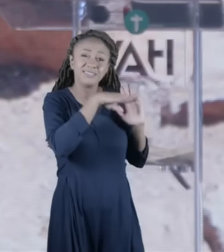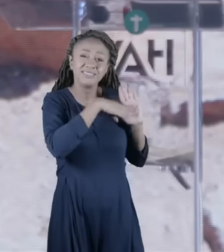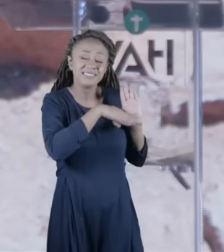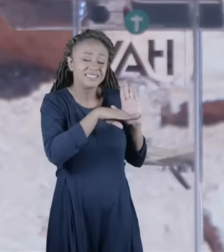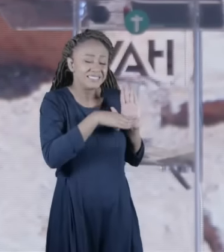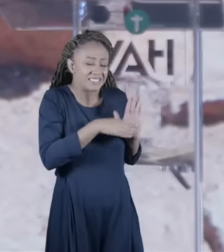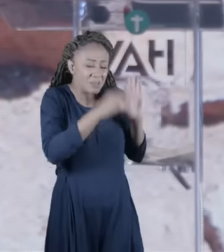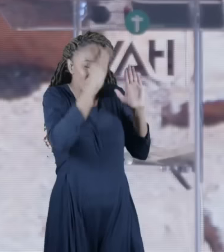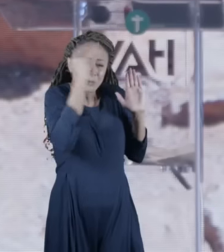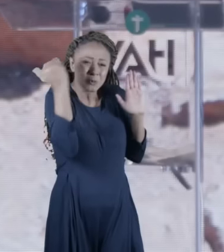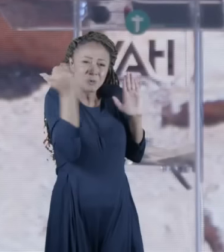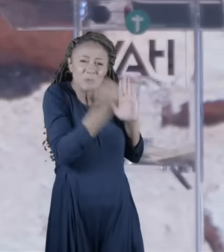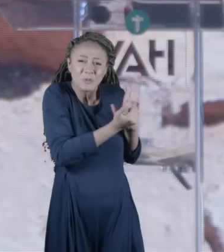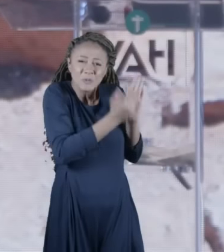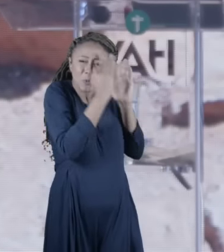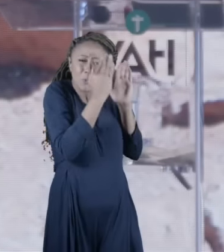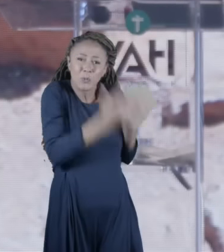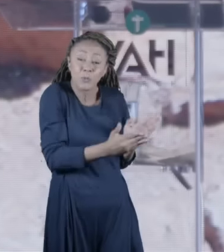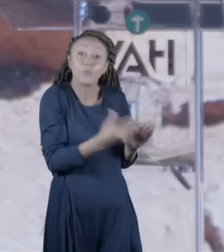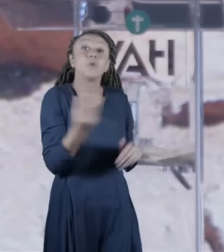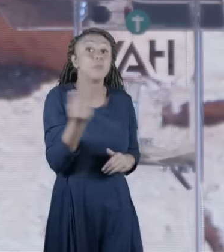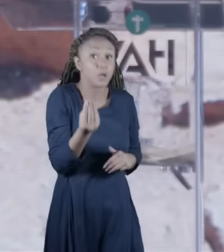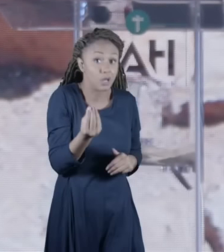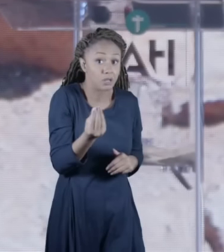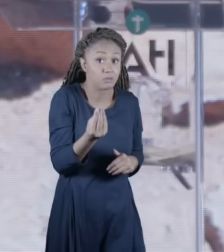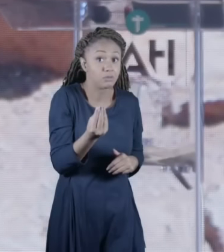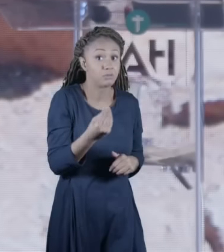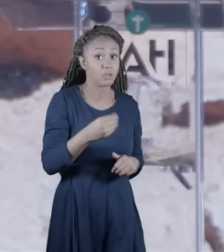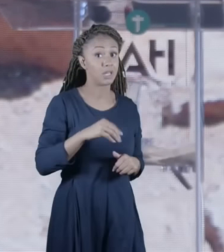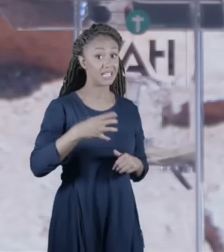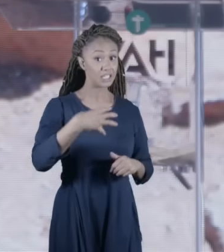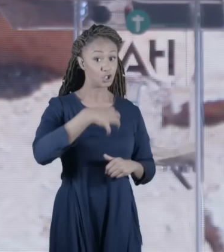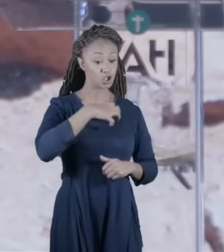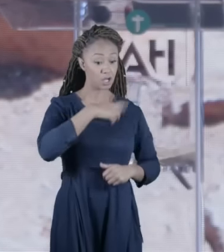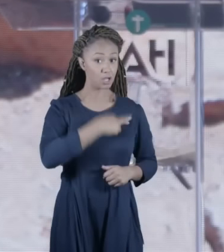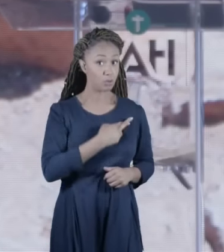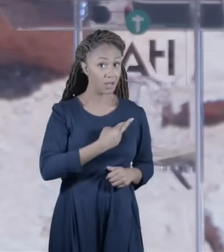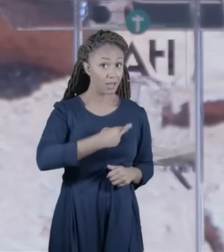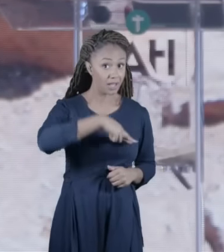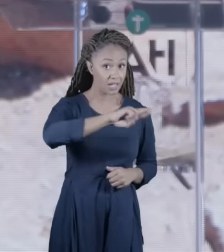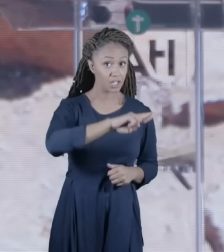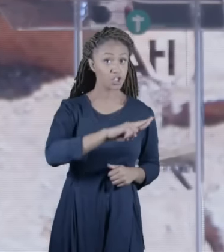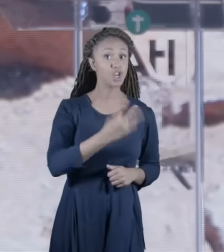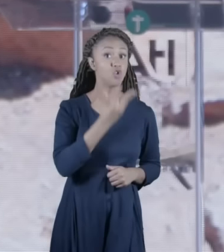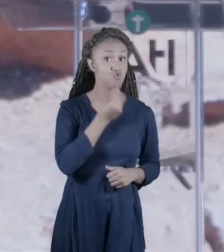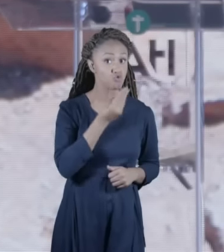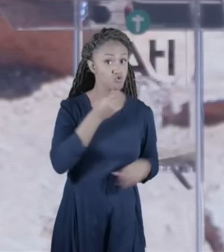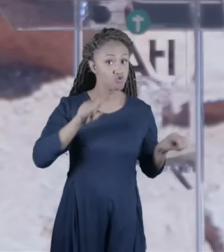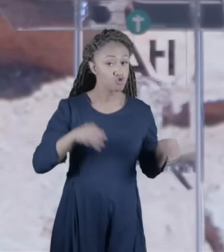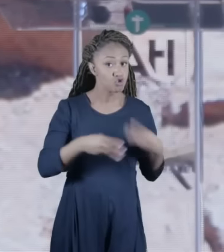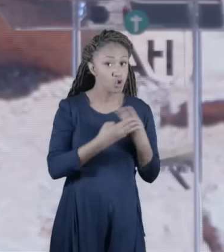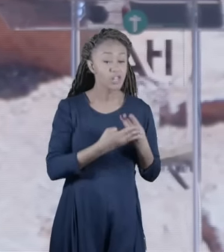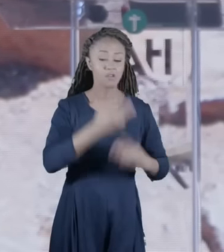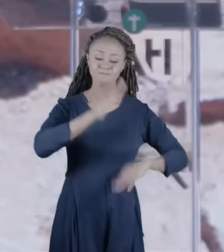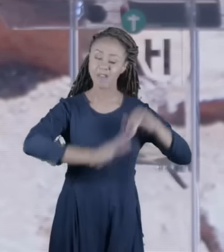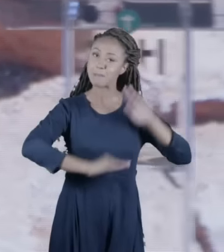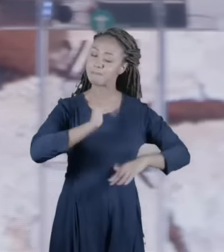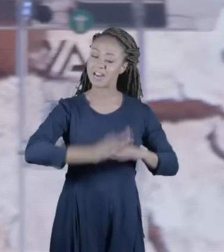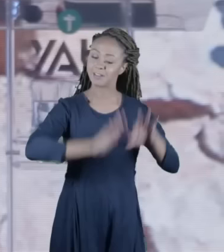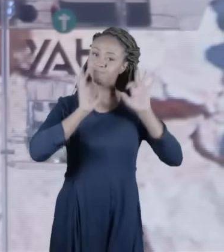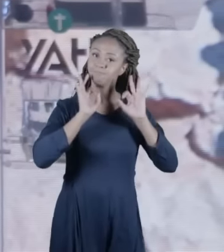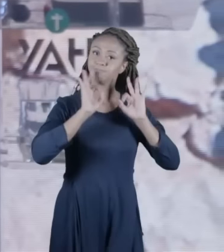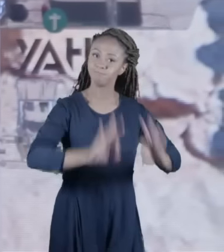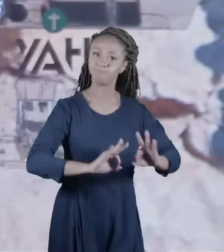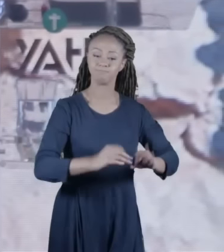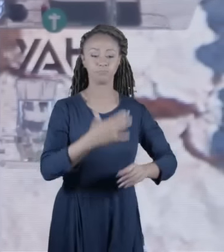porque outra vez o judaísmo é uma religião de prática era a maneira com que eles comiam era a maneira como eles se vestiam